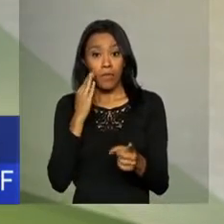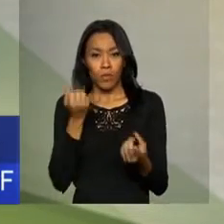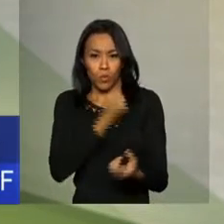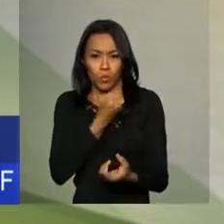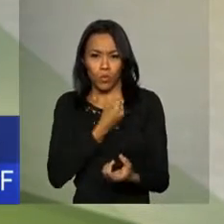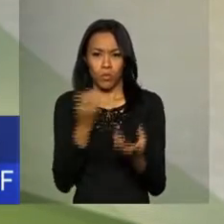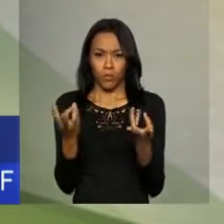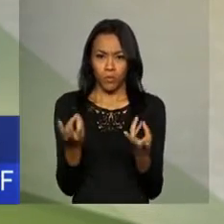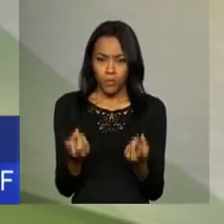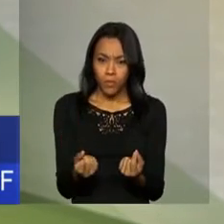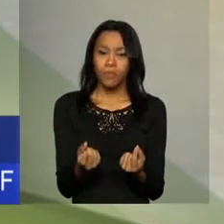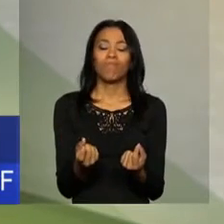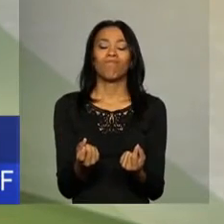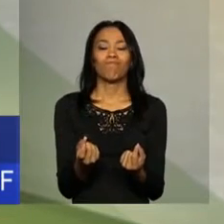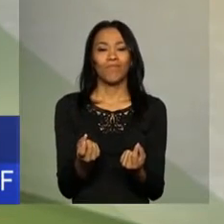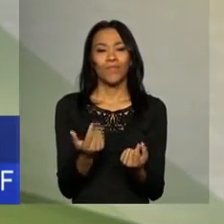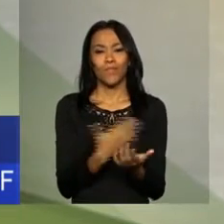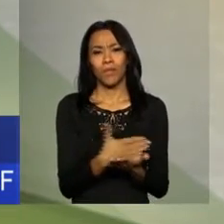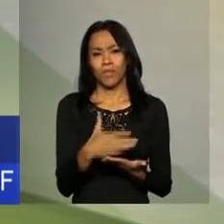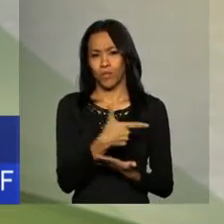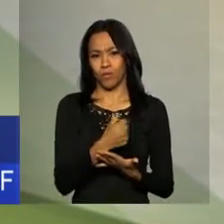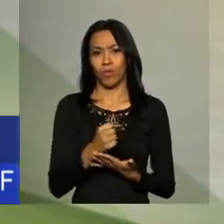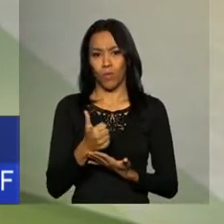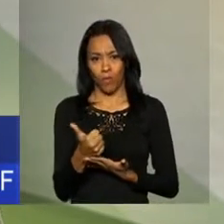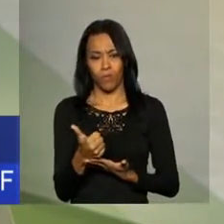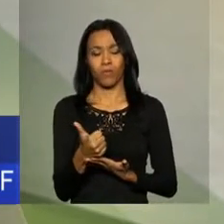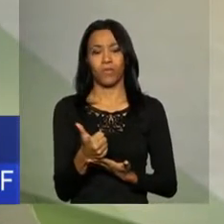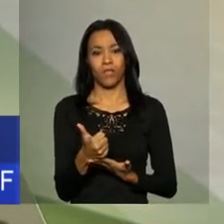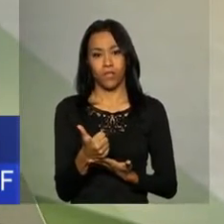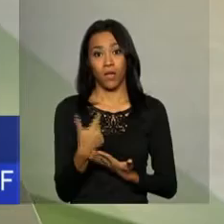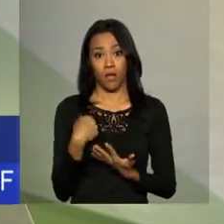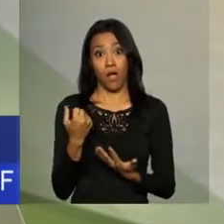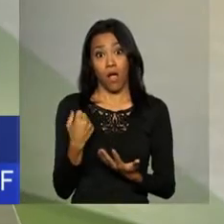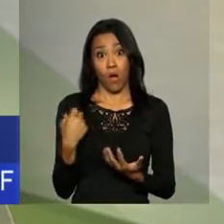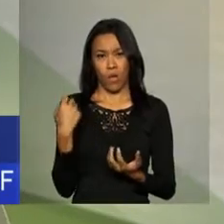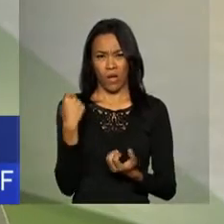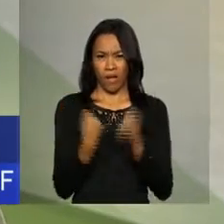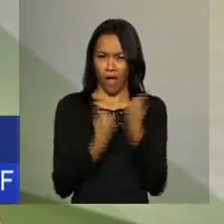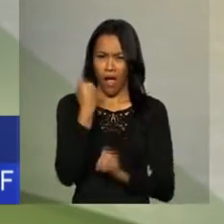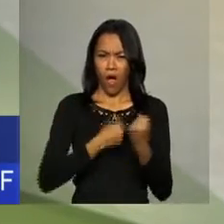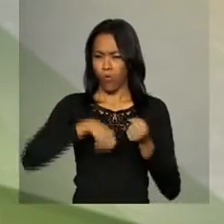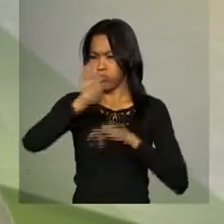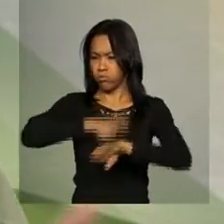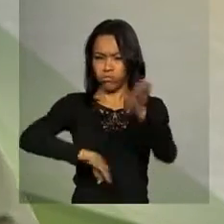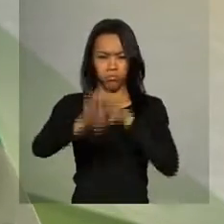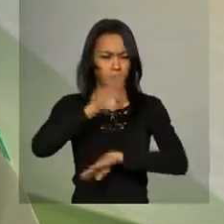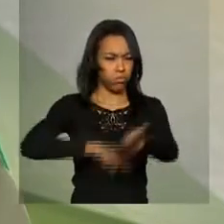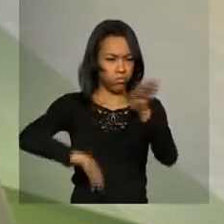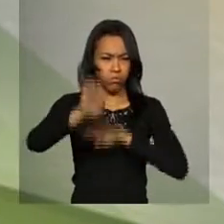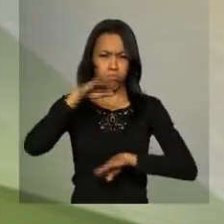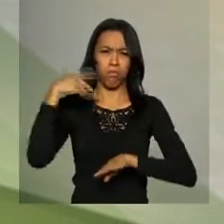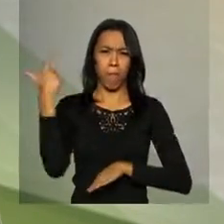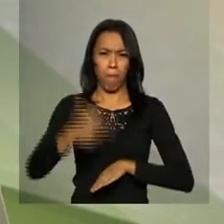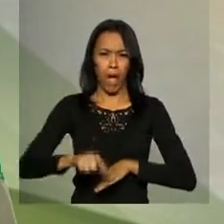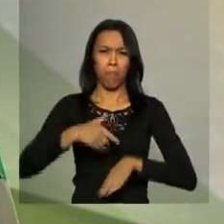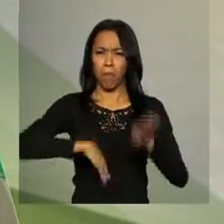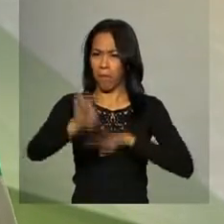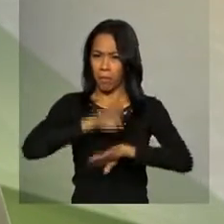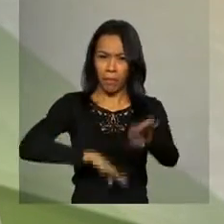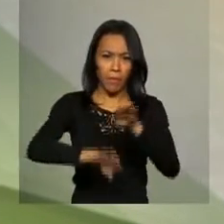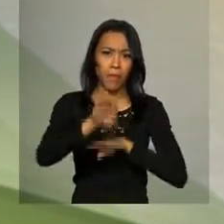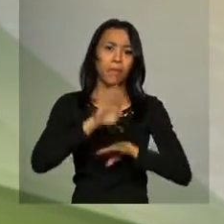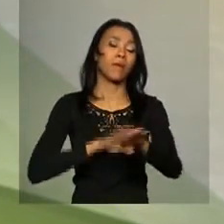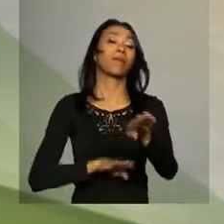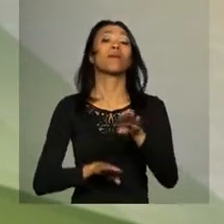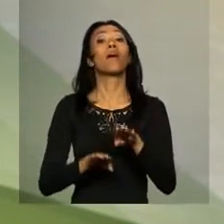2011, que mesmo com a estimativa, o aumento da frota de veículos, ou seja, mais condutores envolvidos no trânsito,